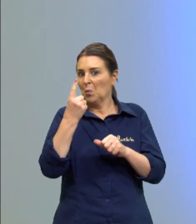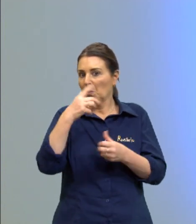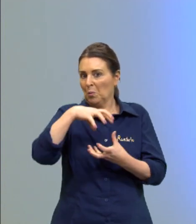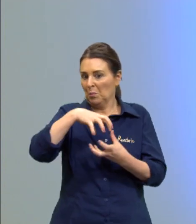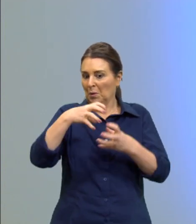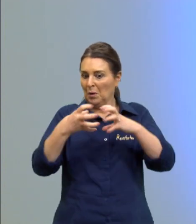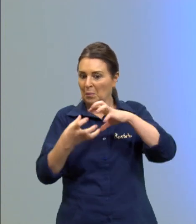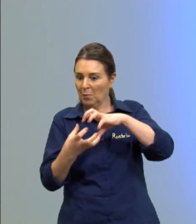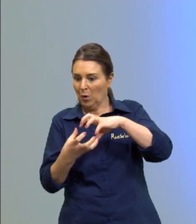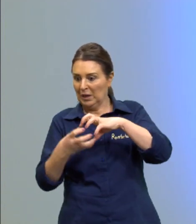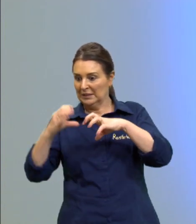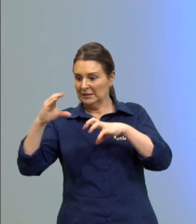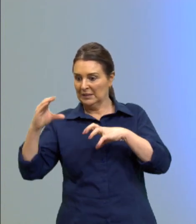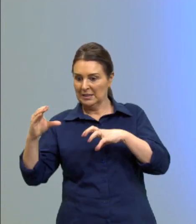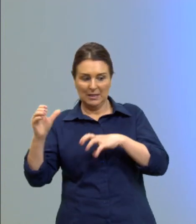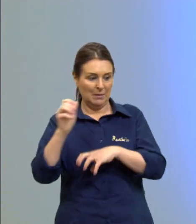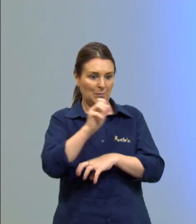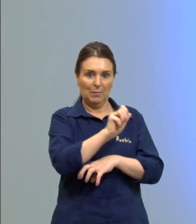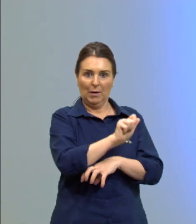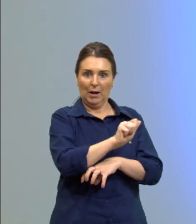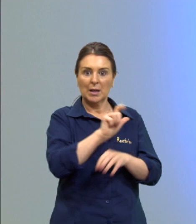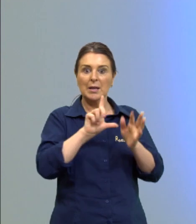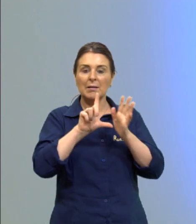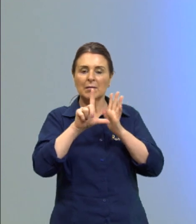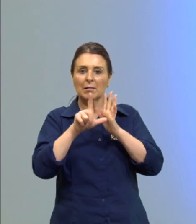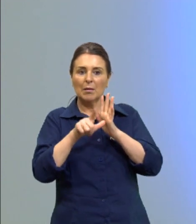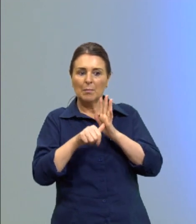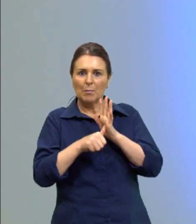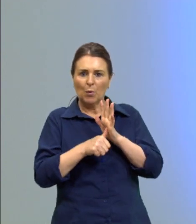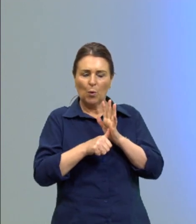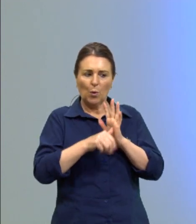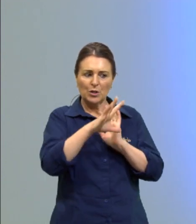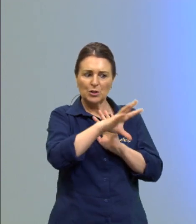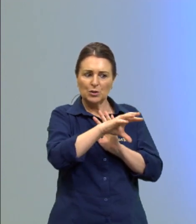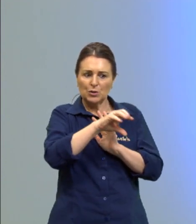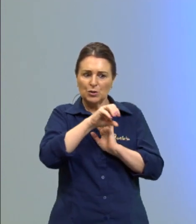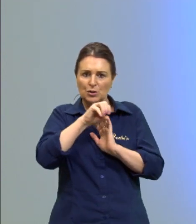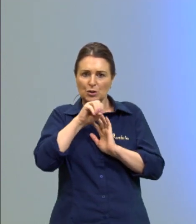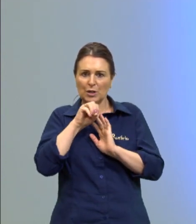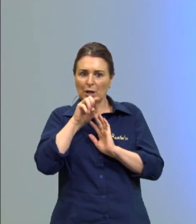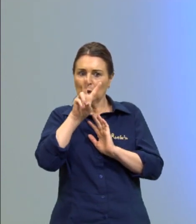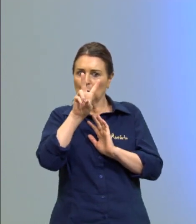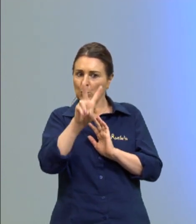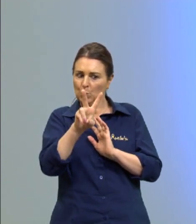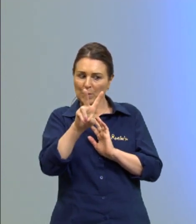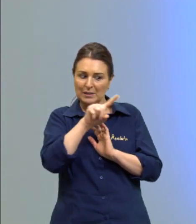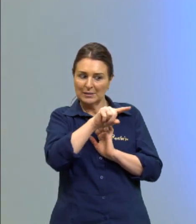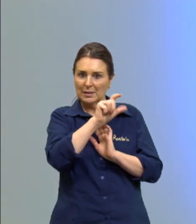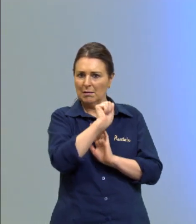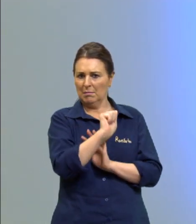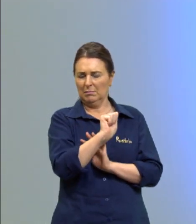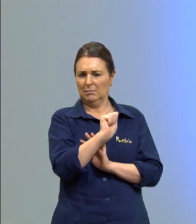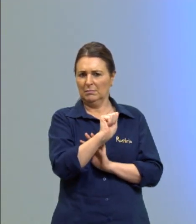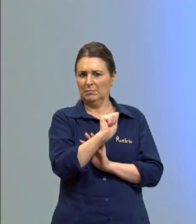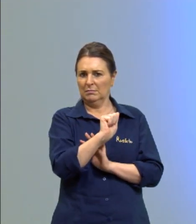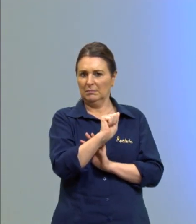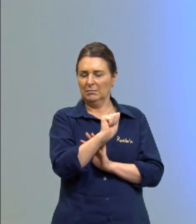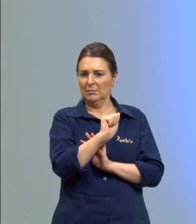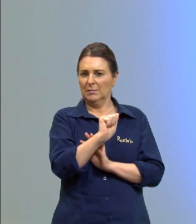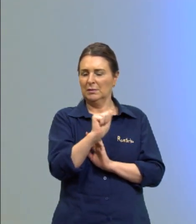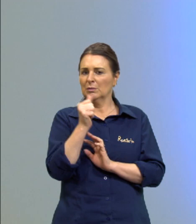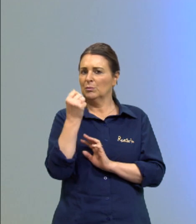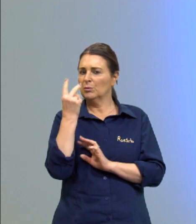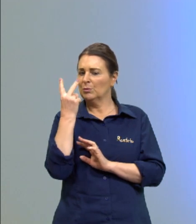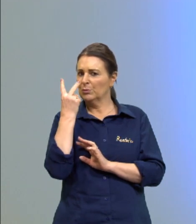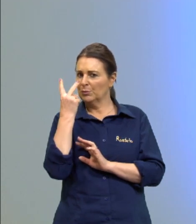da urna C para a urna A e depois retirar aleatoriamente duas bolas da urna A ou seja são dois